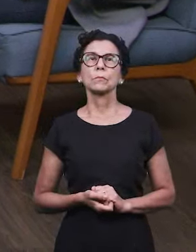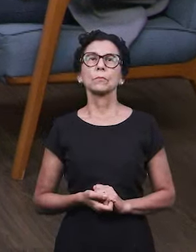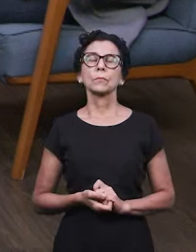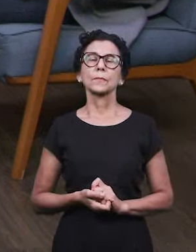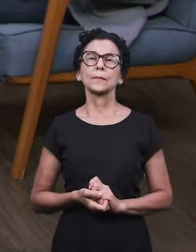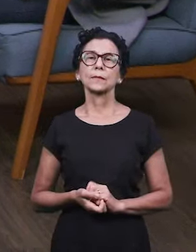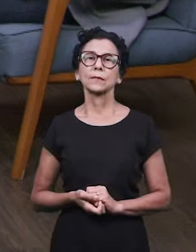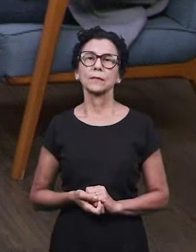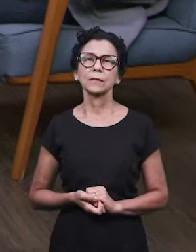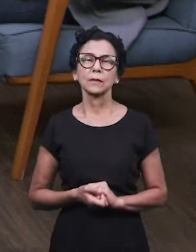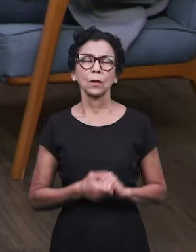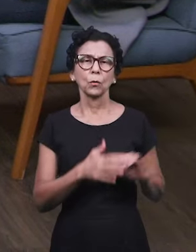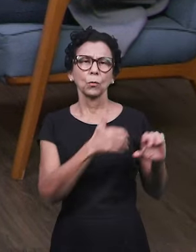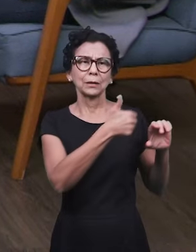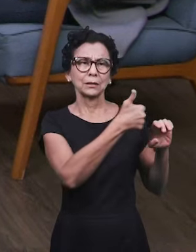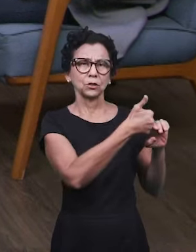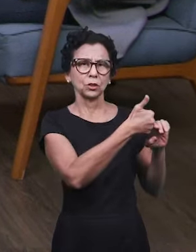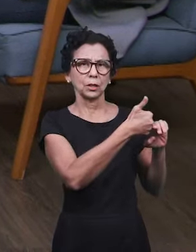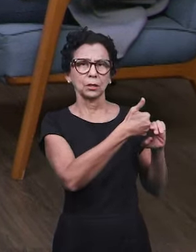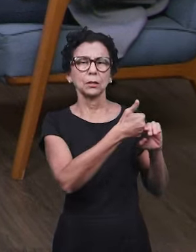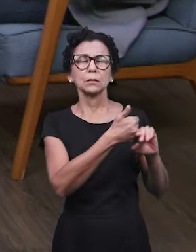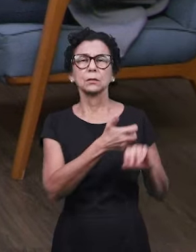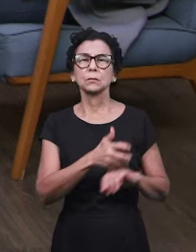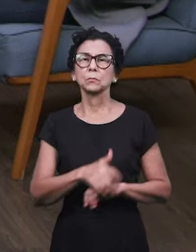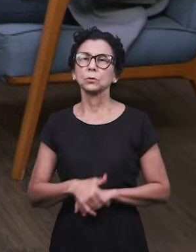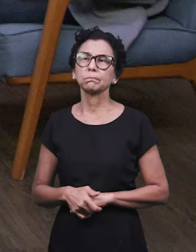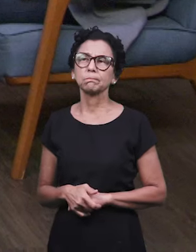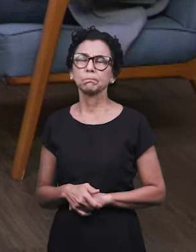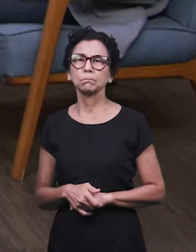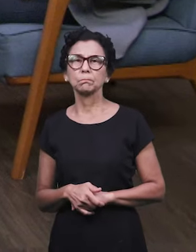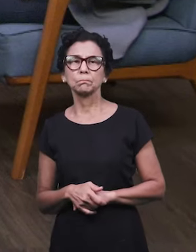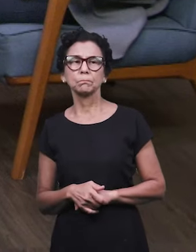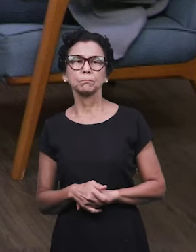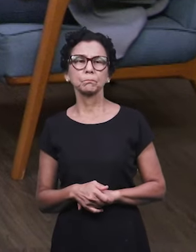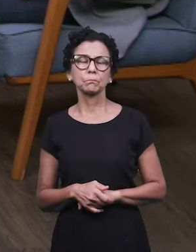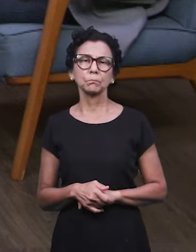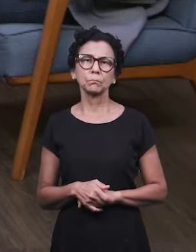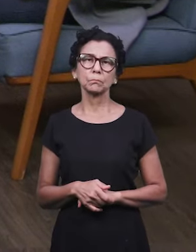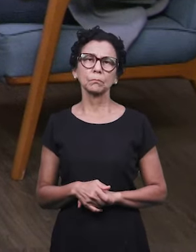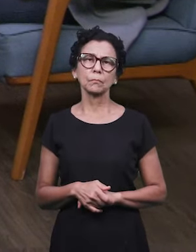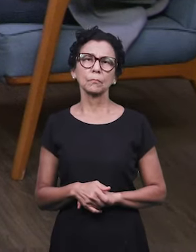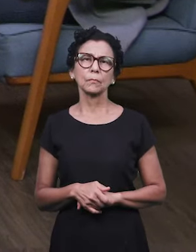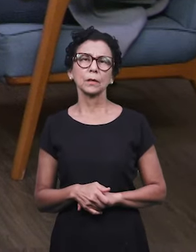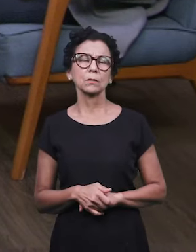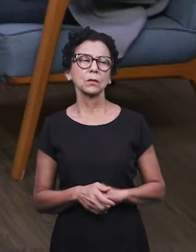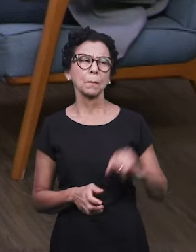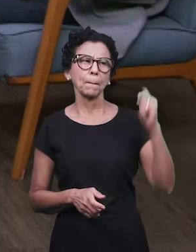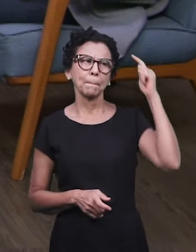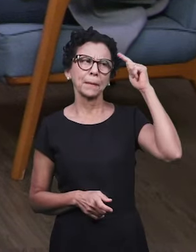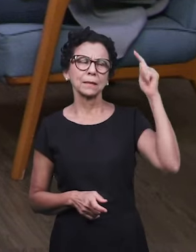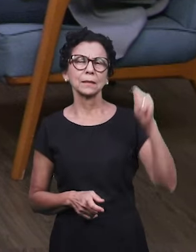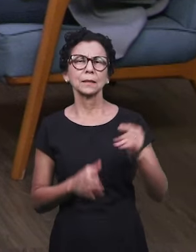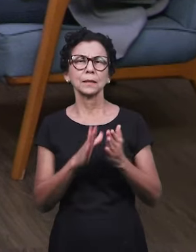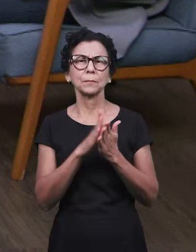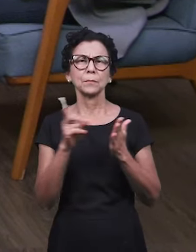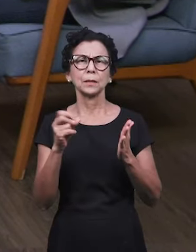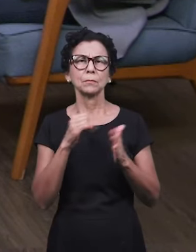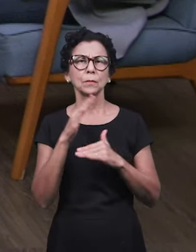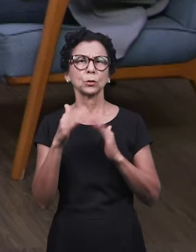no meio do cristianismo a ideia de que a própria Bíblia já está totalmente revelada.